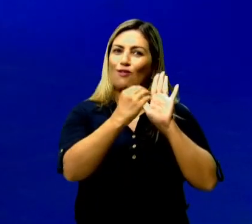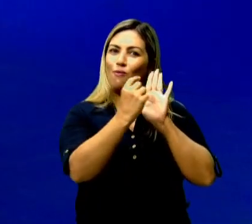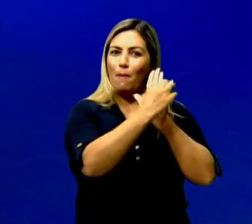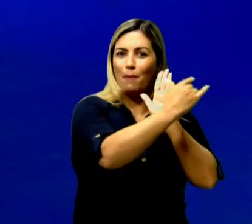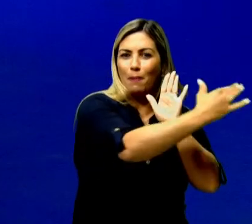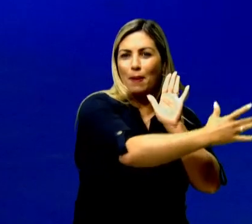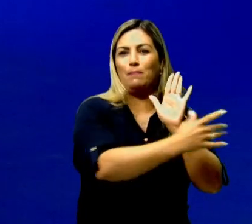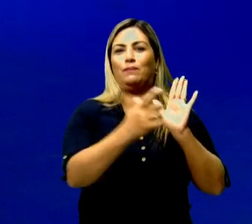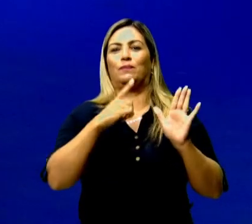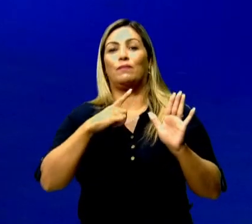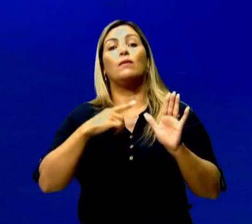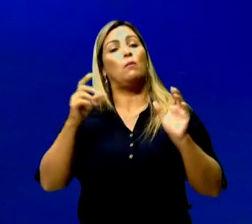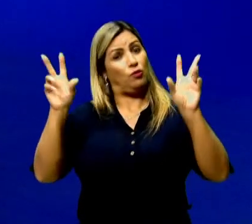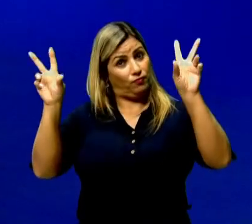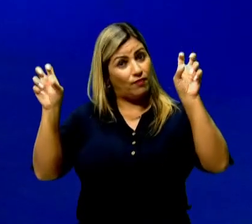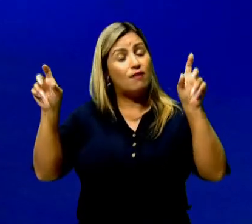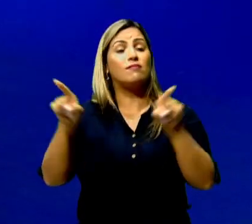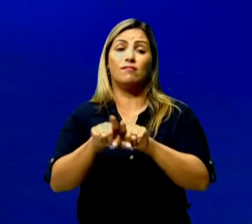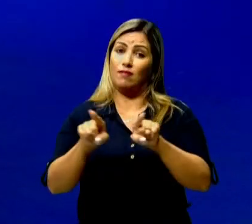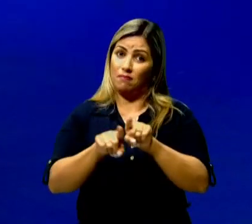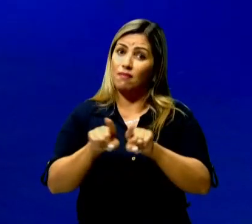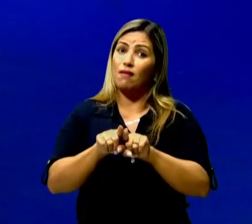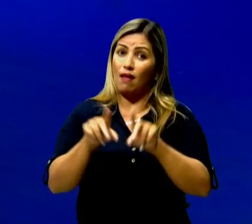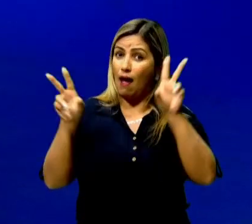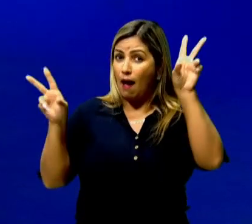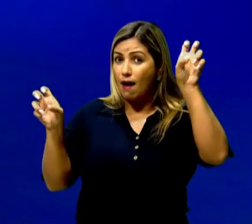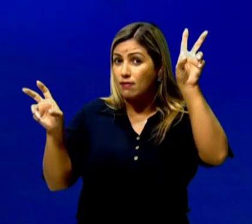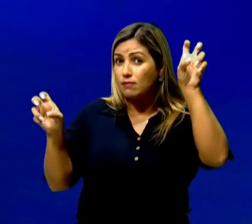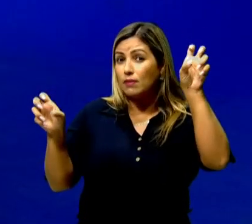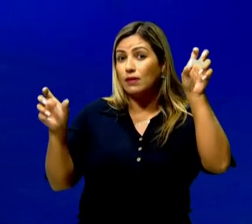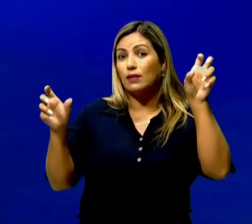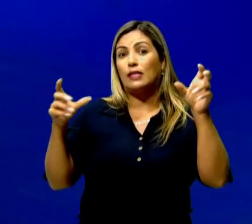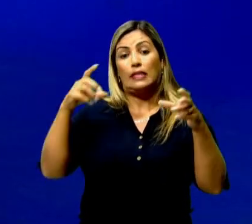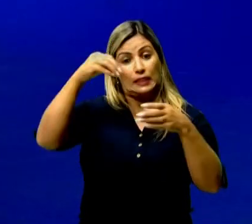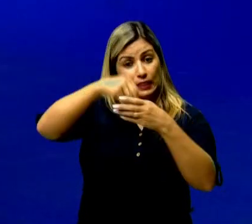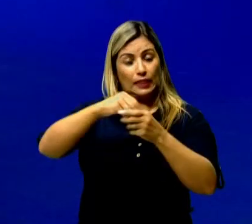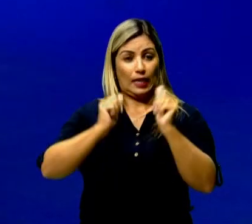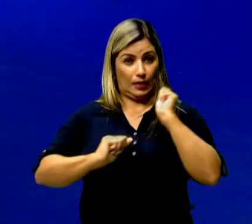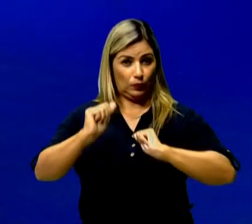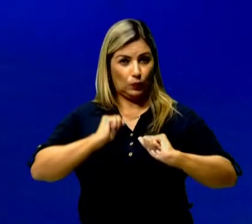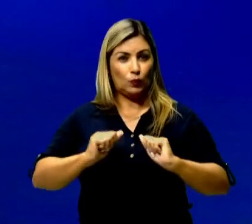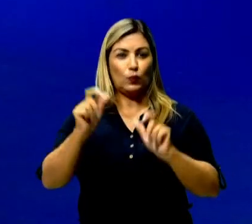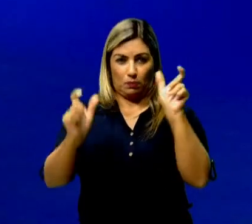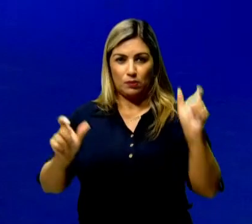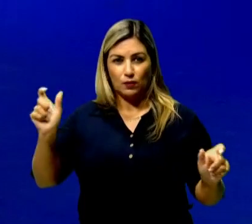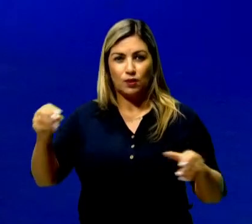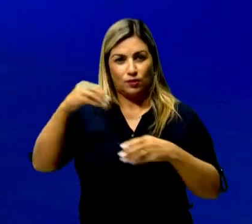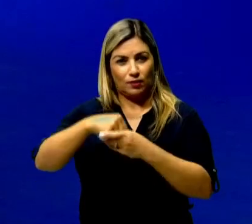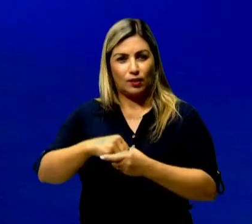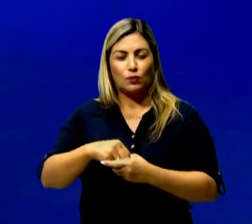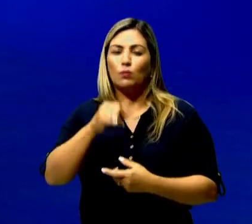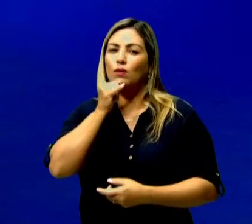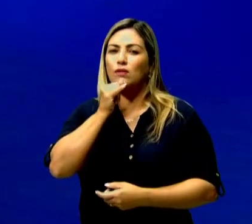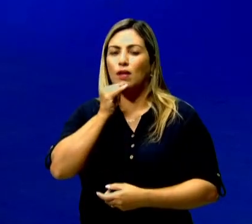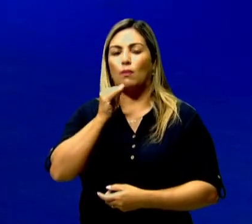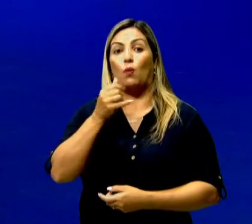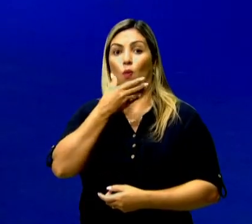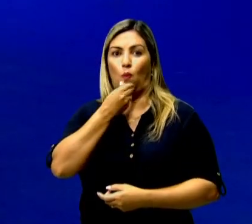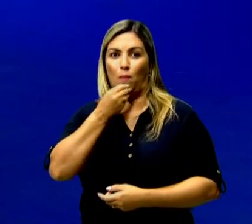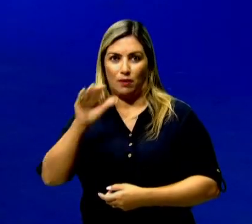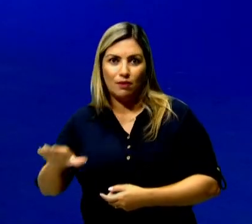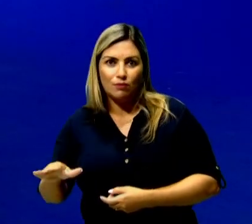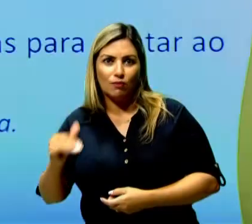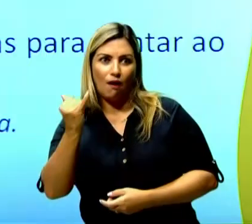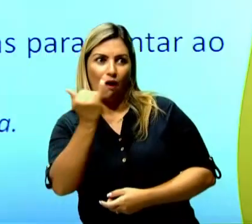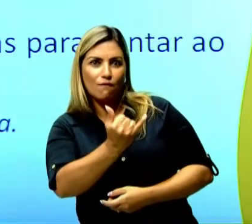entre aspas, mas aí também a fala da personagem na íntegra. Olha só o exemplo. O garoto avisou, vou